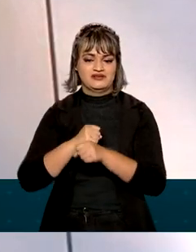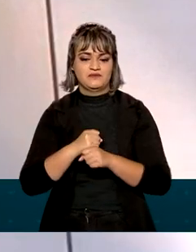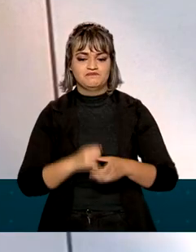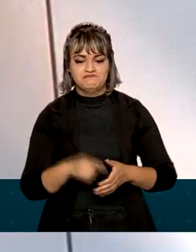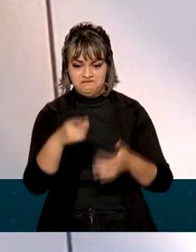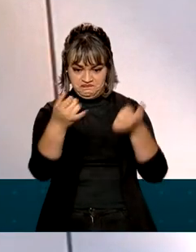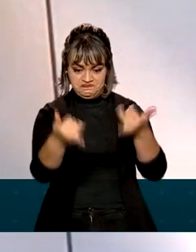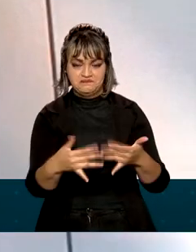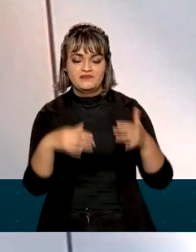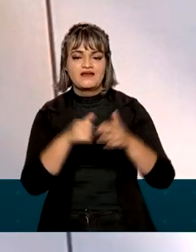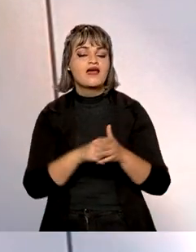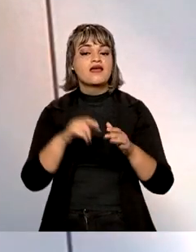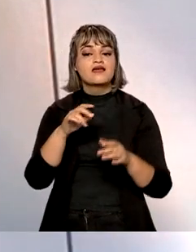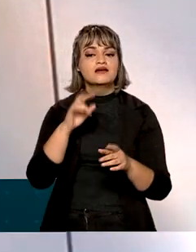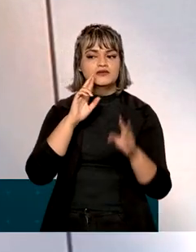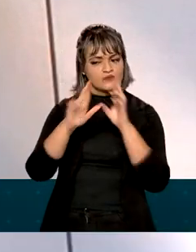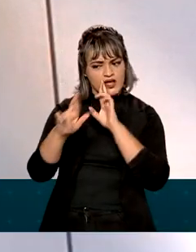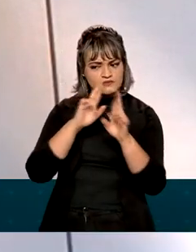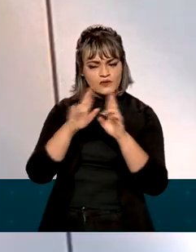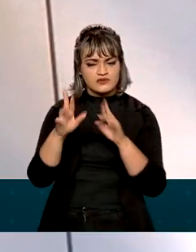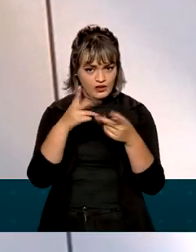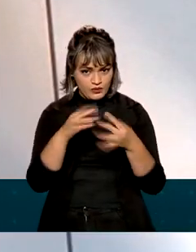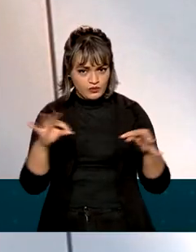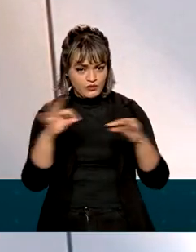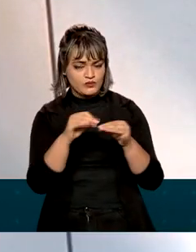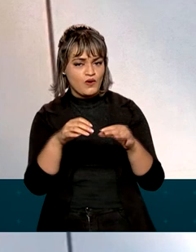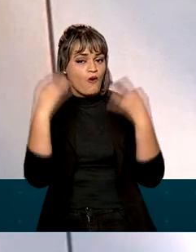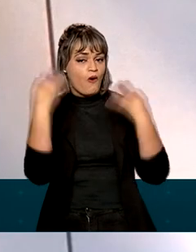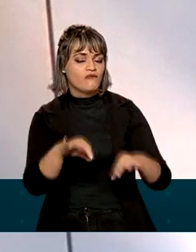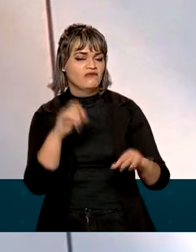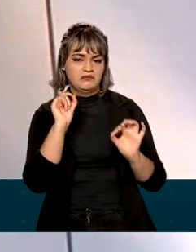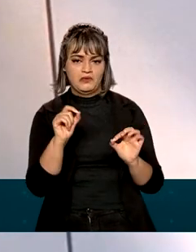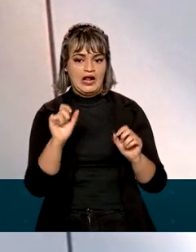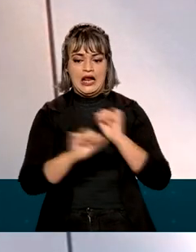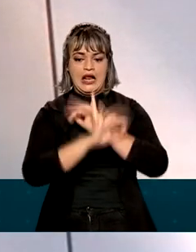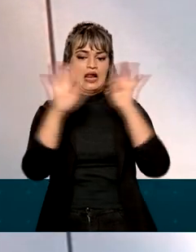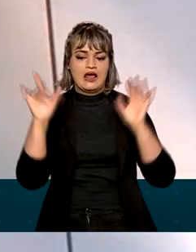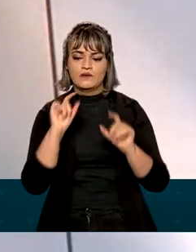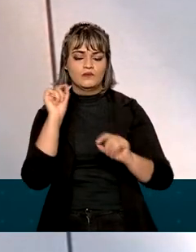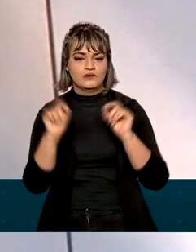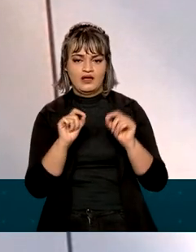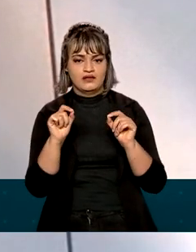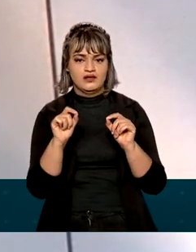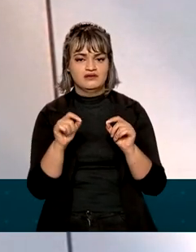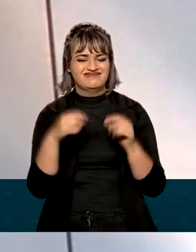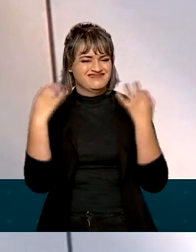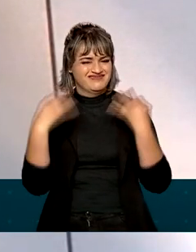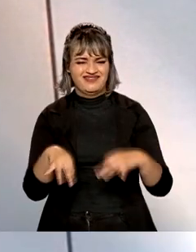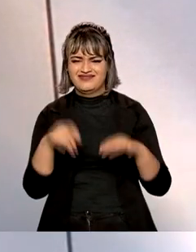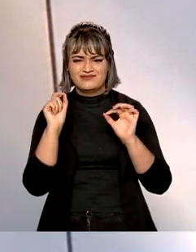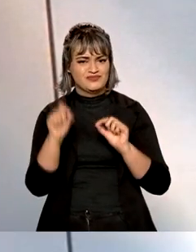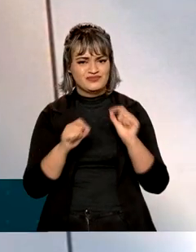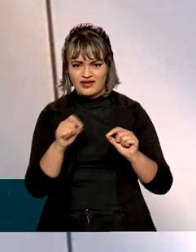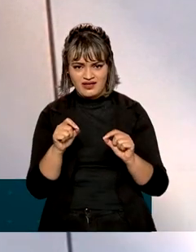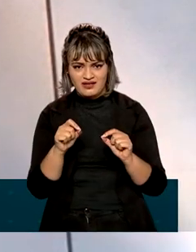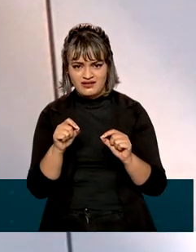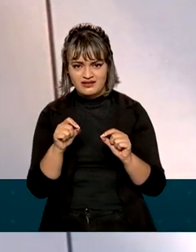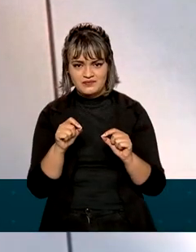Esses resultados confirmam de um modo inquestionável e sem dúvida alguma,